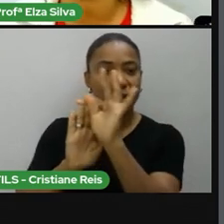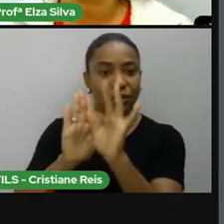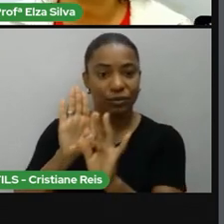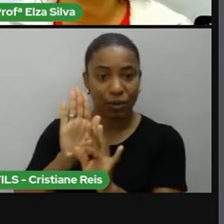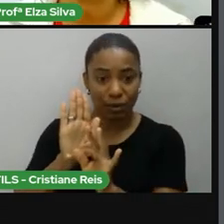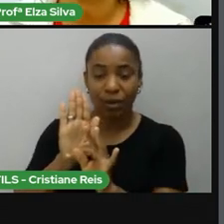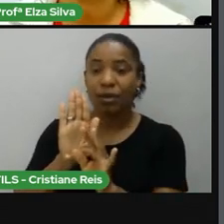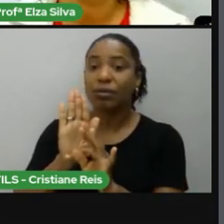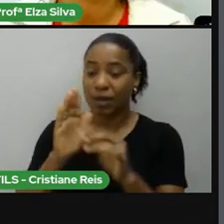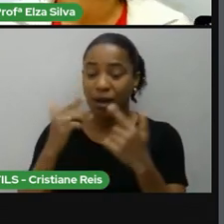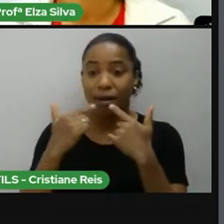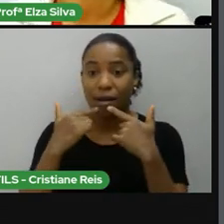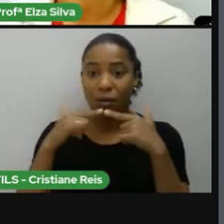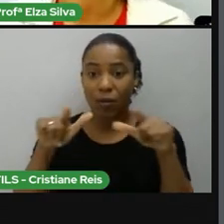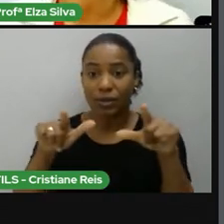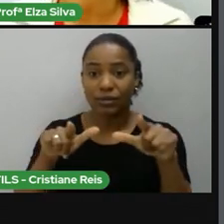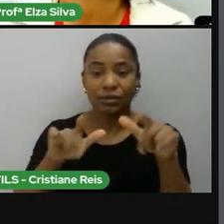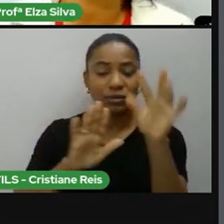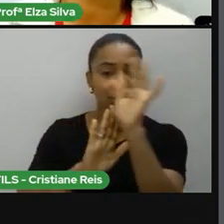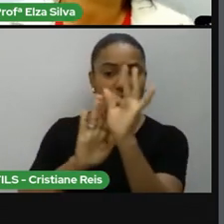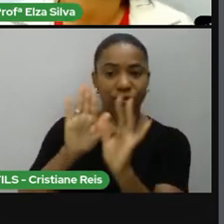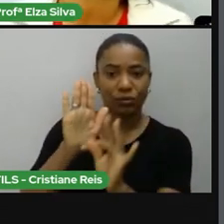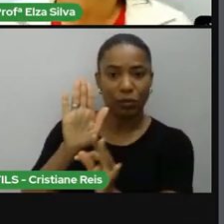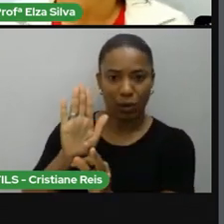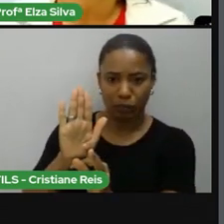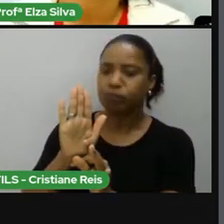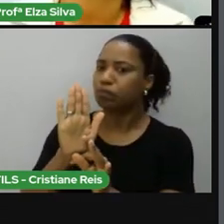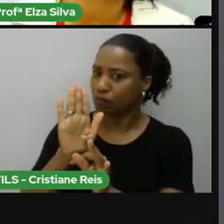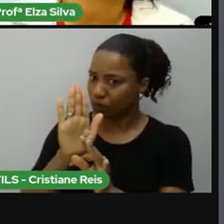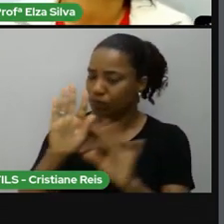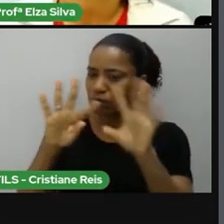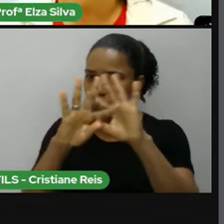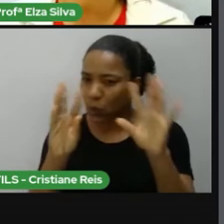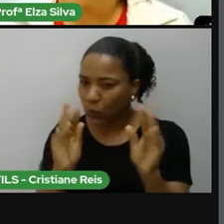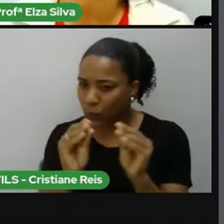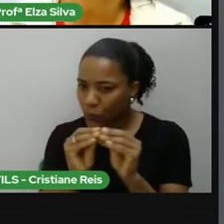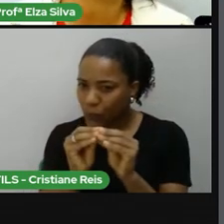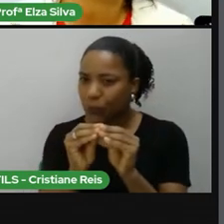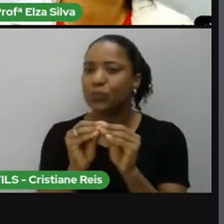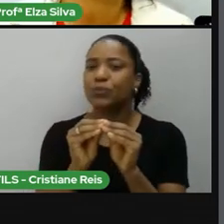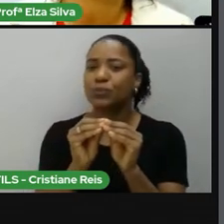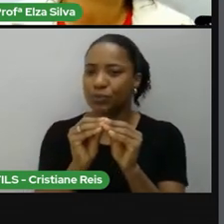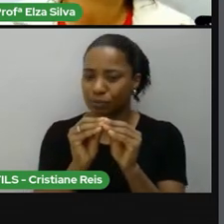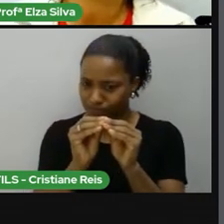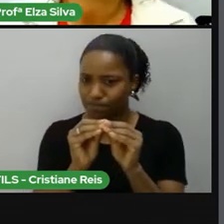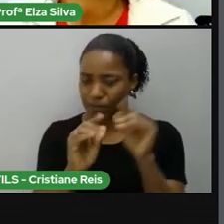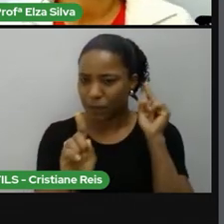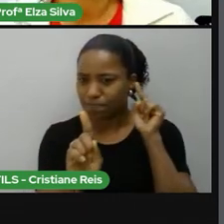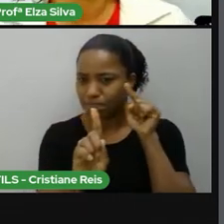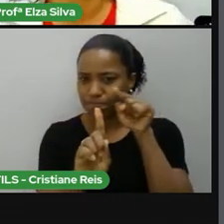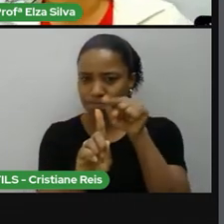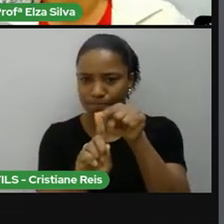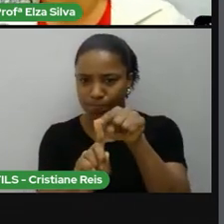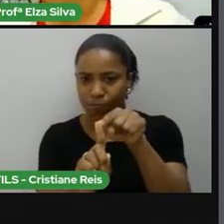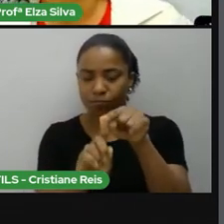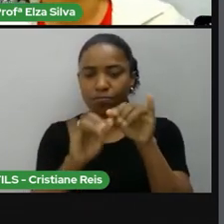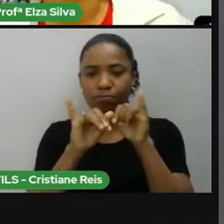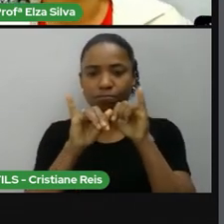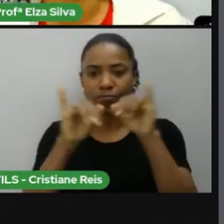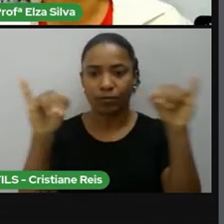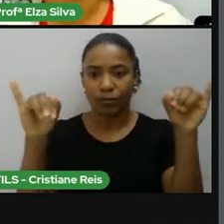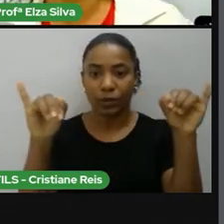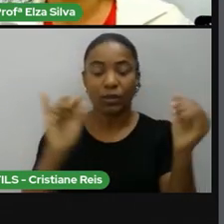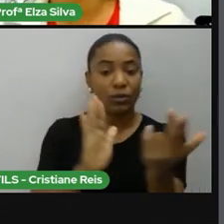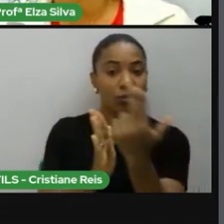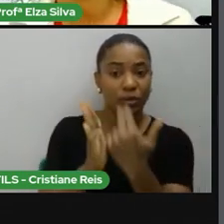palavras, de forma concisa, de forma resumida, objetiva, com o visual,